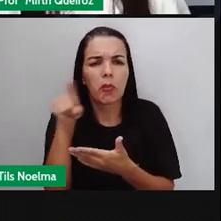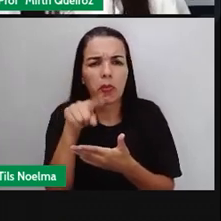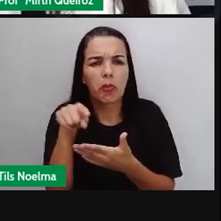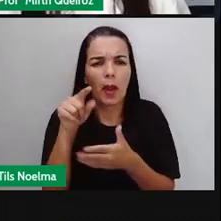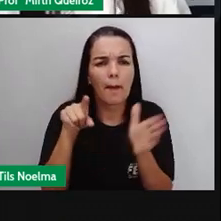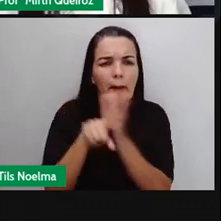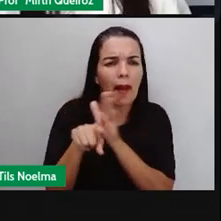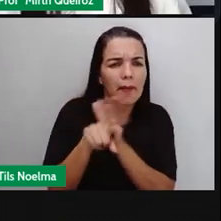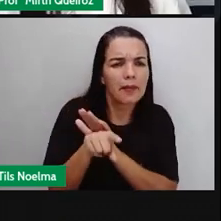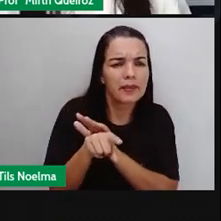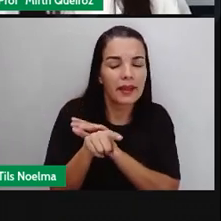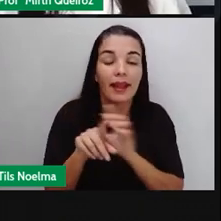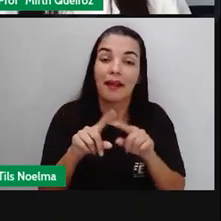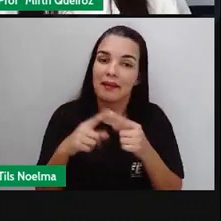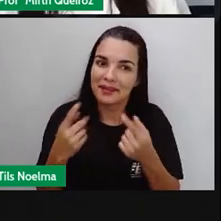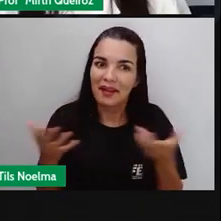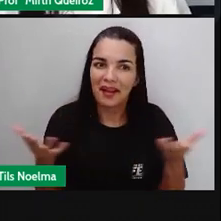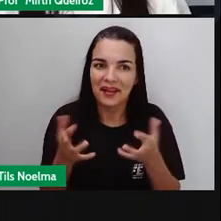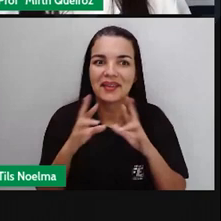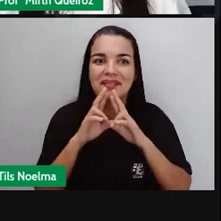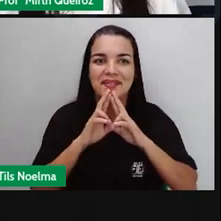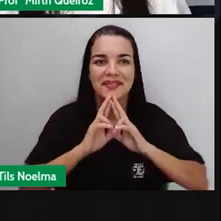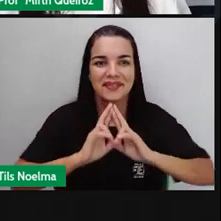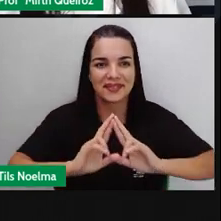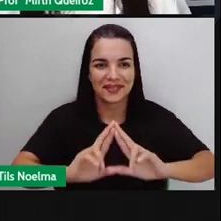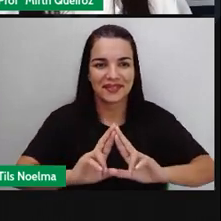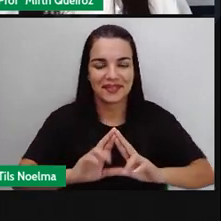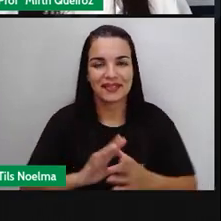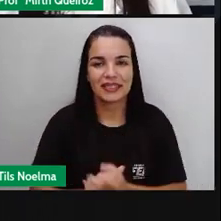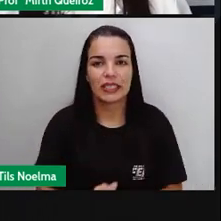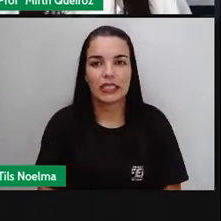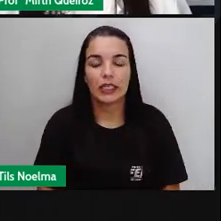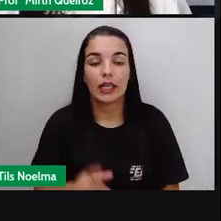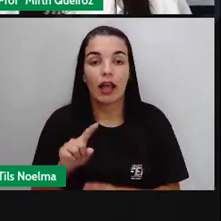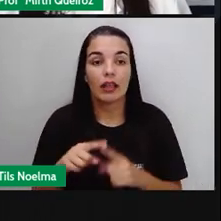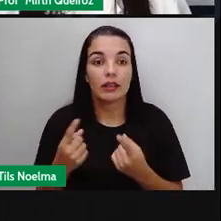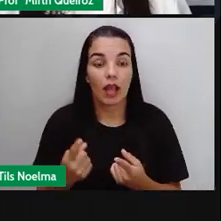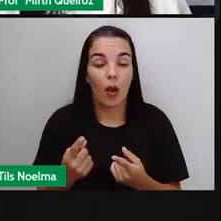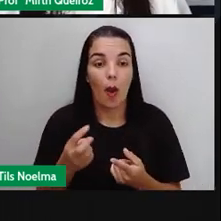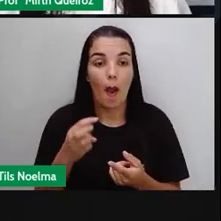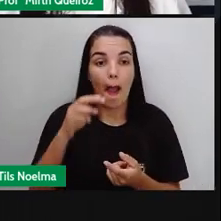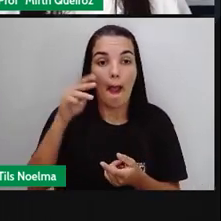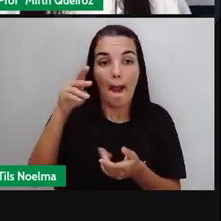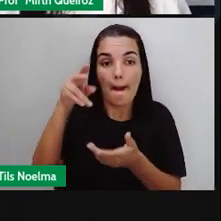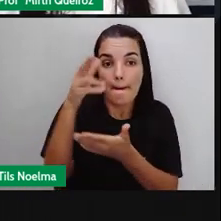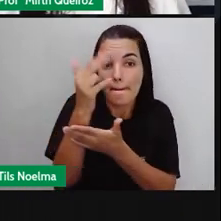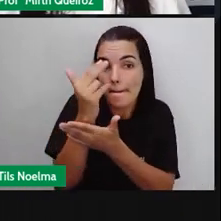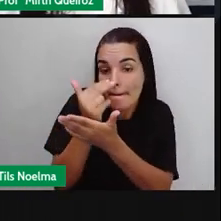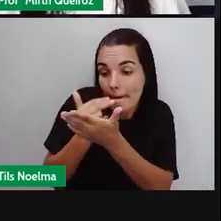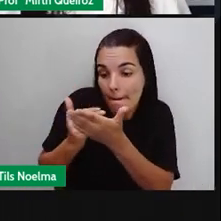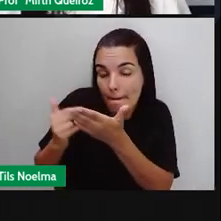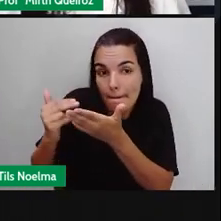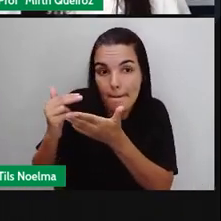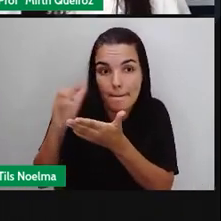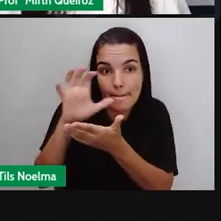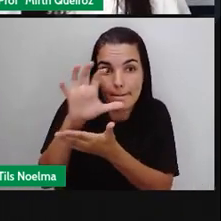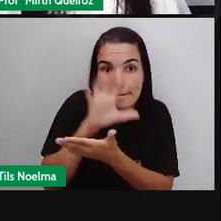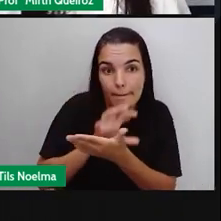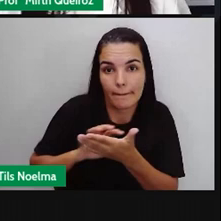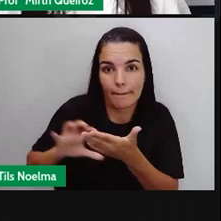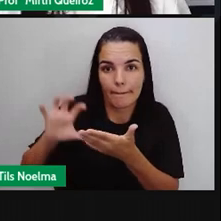questões? É sobre isso que nós iremos falar hoje. Os mapas também têm o objetivo de representar informações